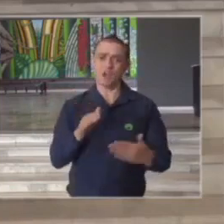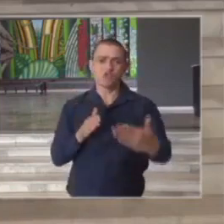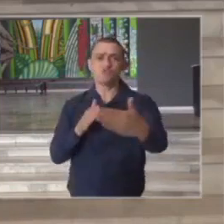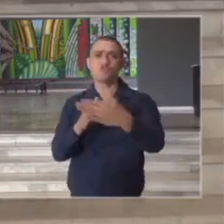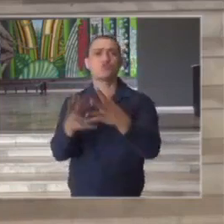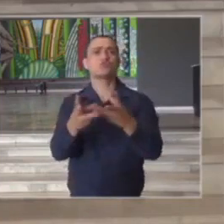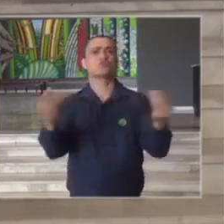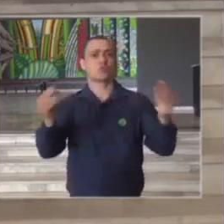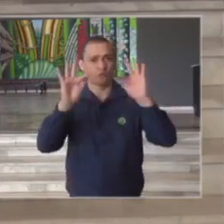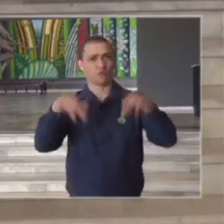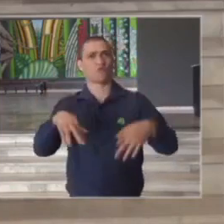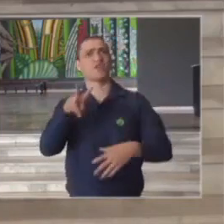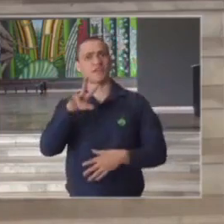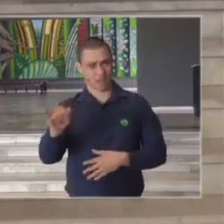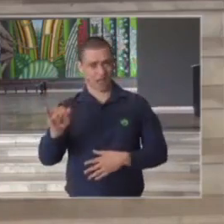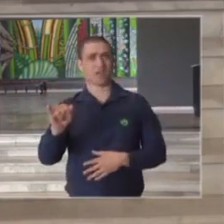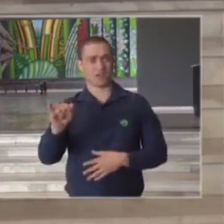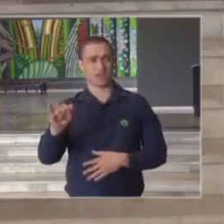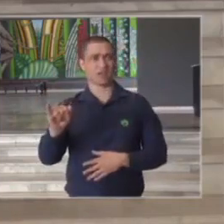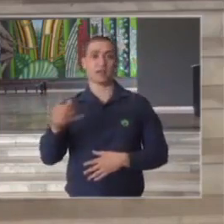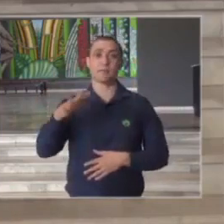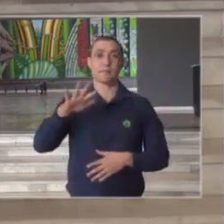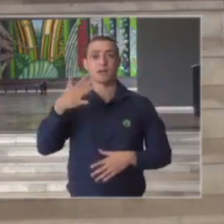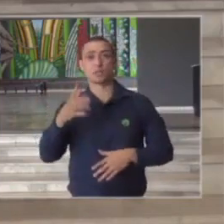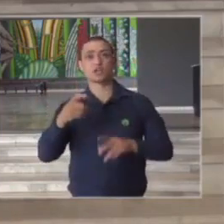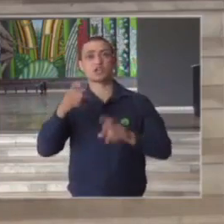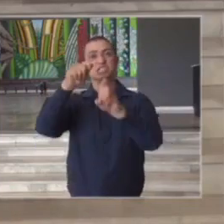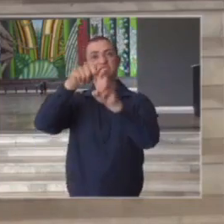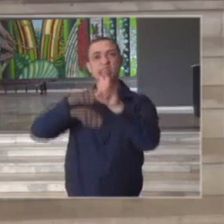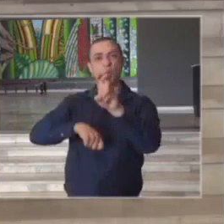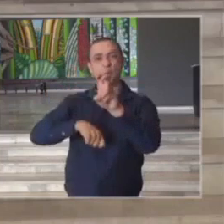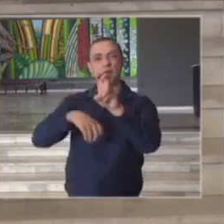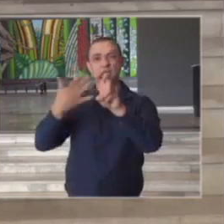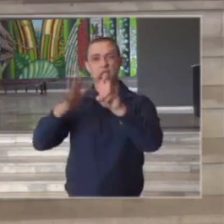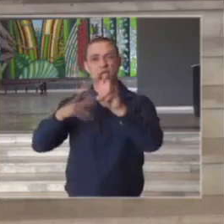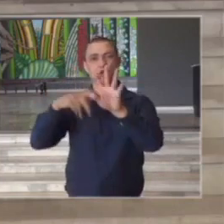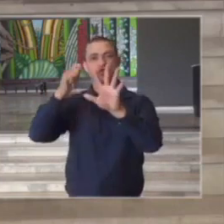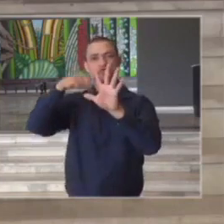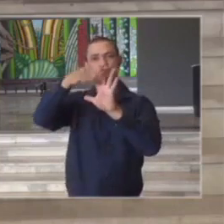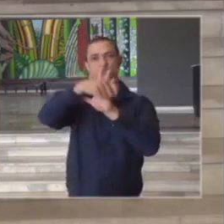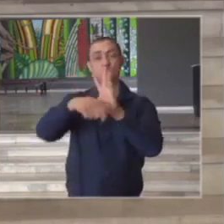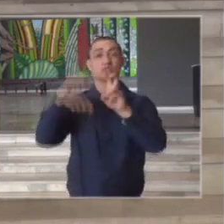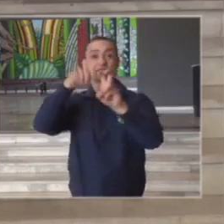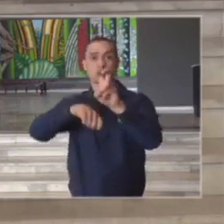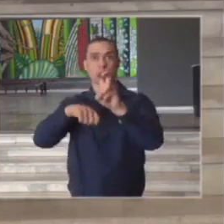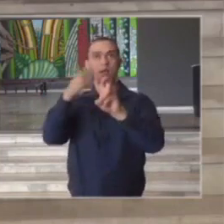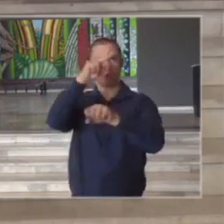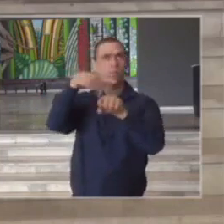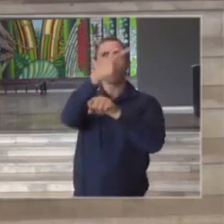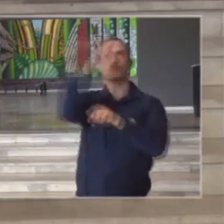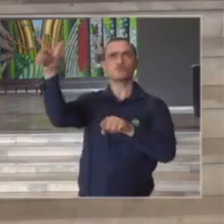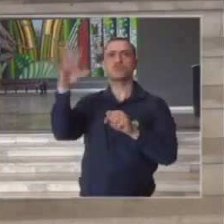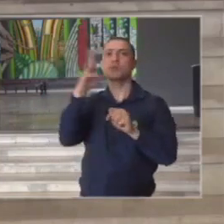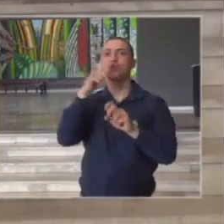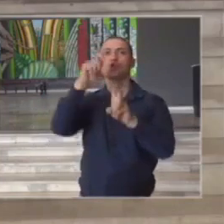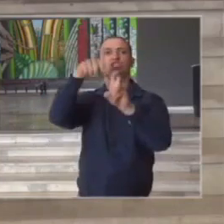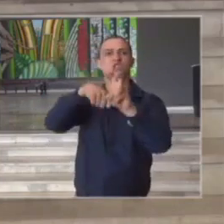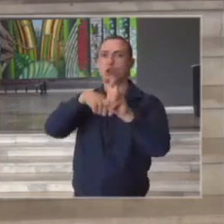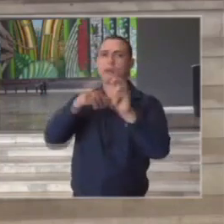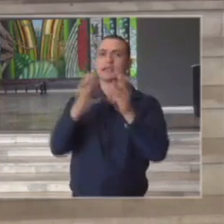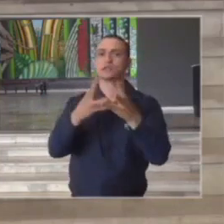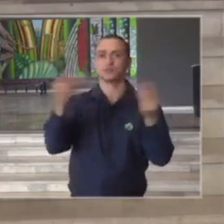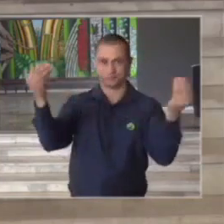ela tem um tempo de vida ela deve demorar cinco meses pelo menos foi o que aconteceu nos outros países e